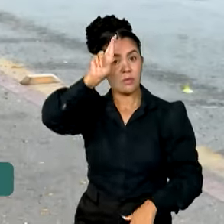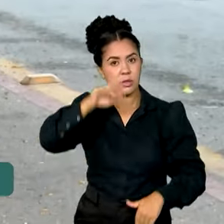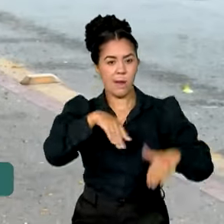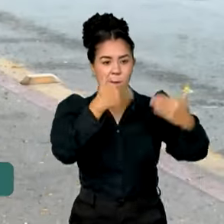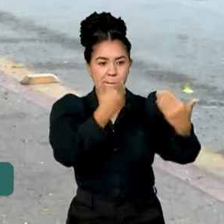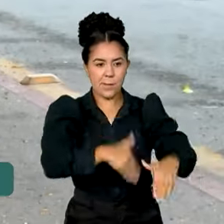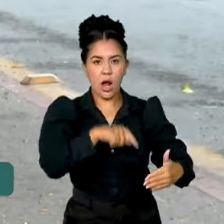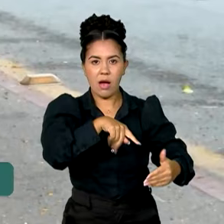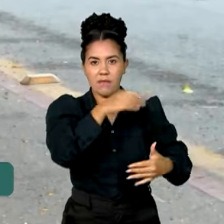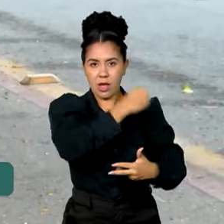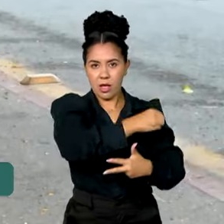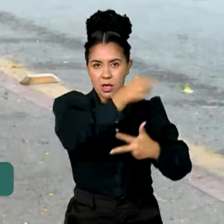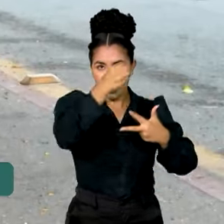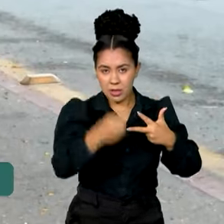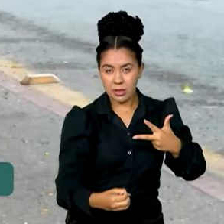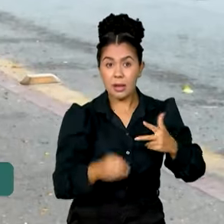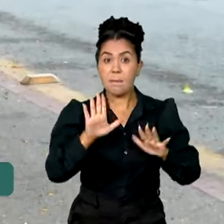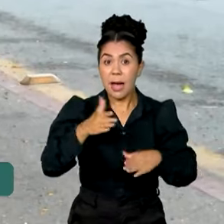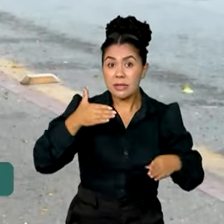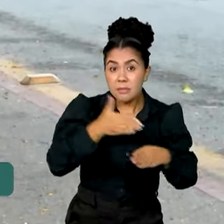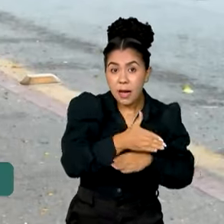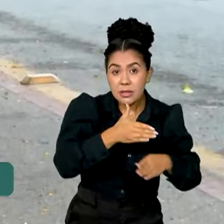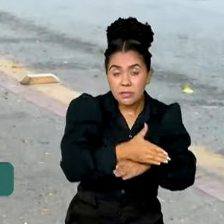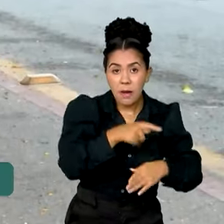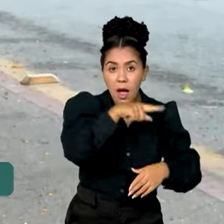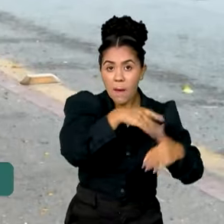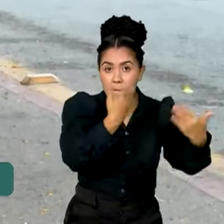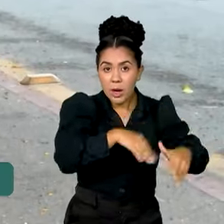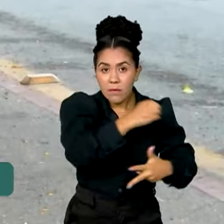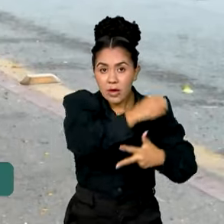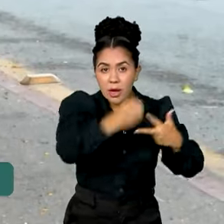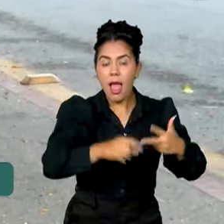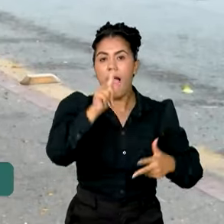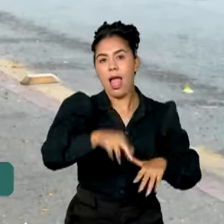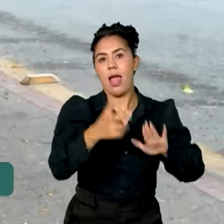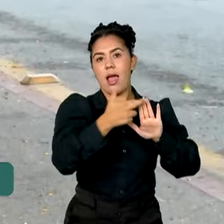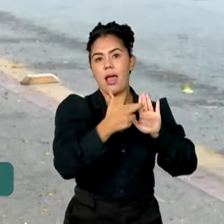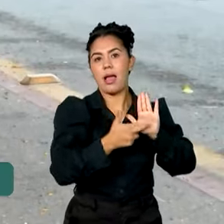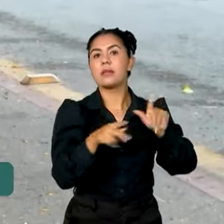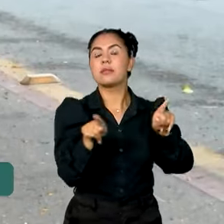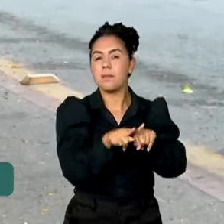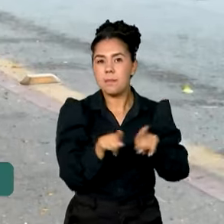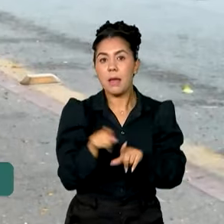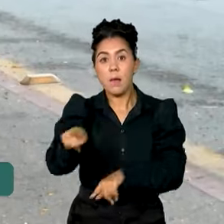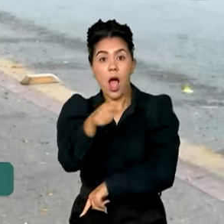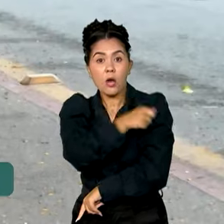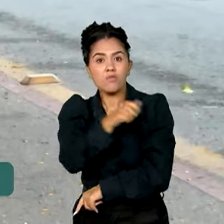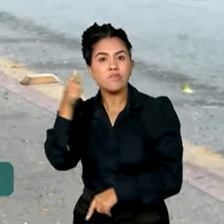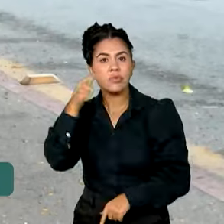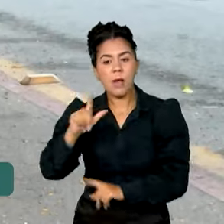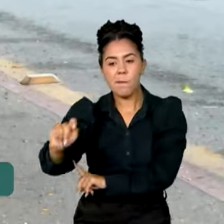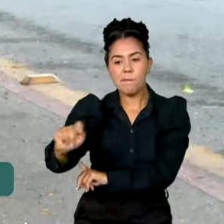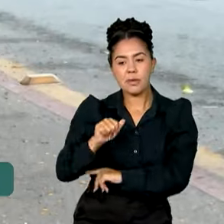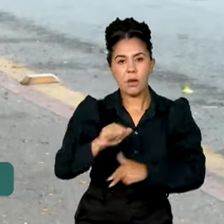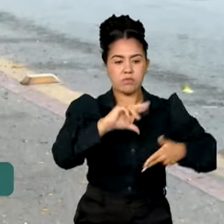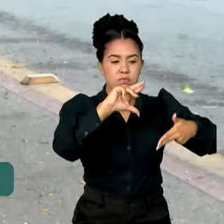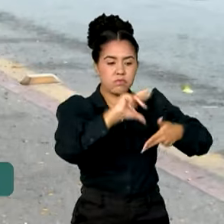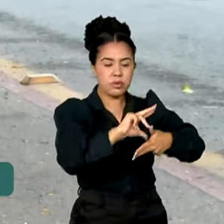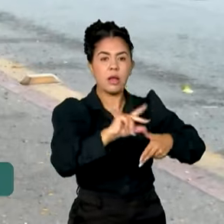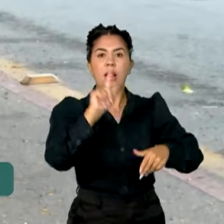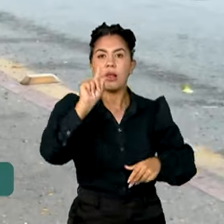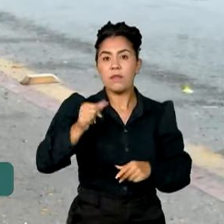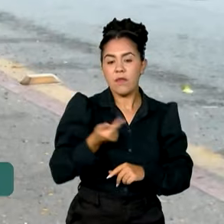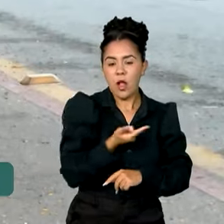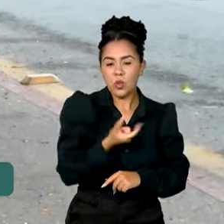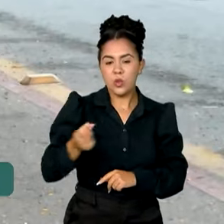Além disso, participar do Enem é um dos critérios para o estudante receber o Pé de Meia, que garante um benefício no valor de R$ 200